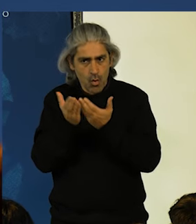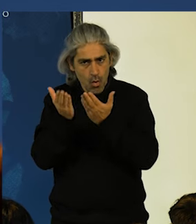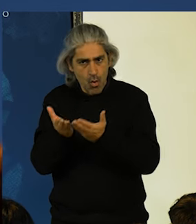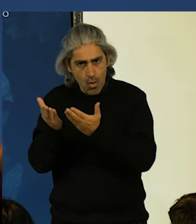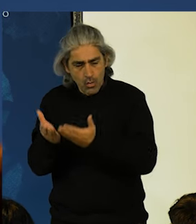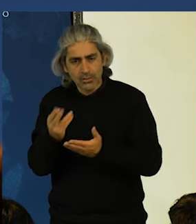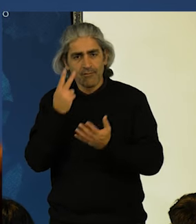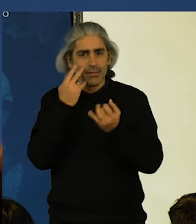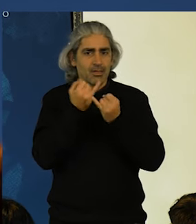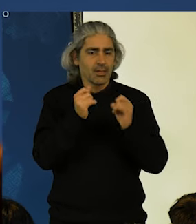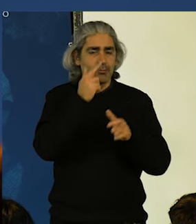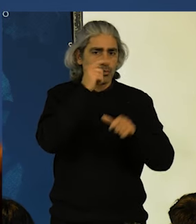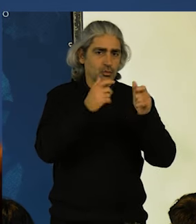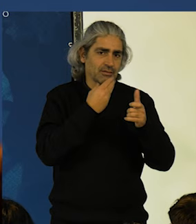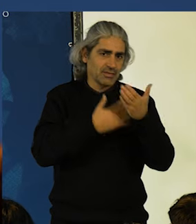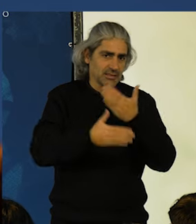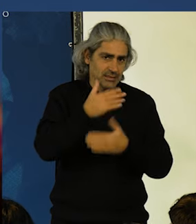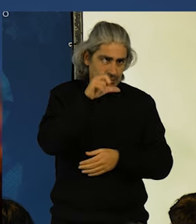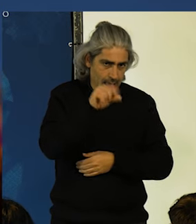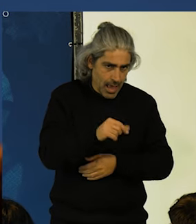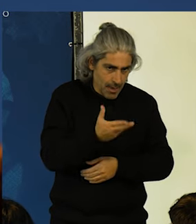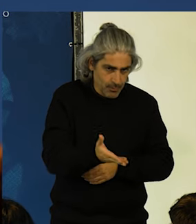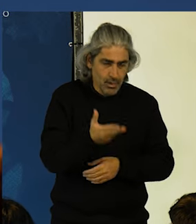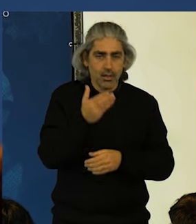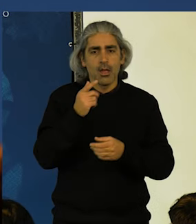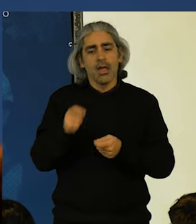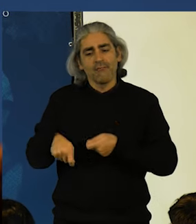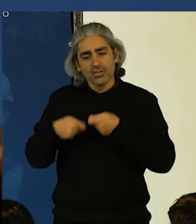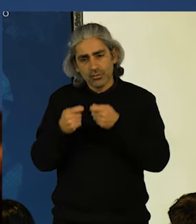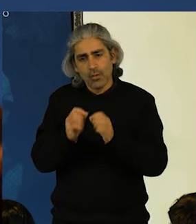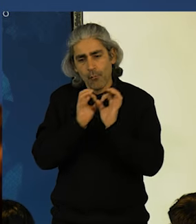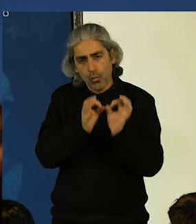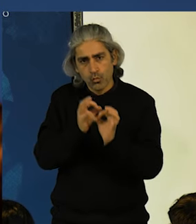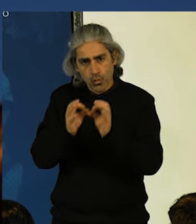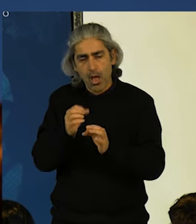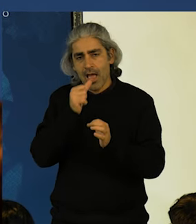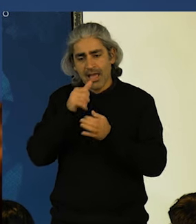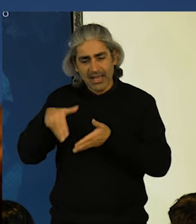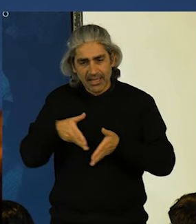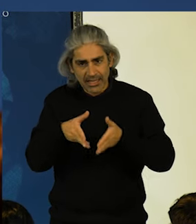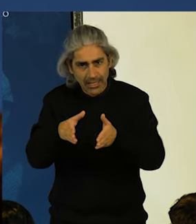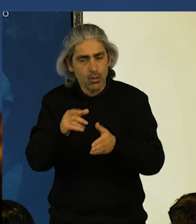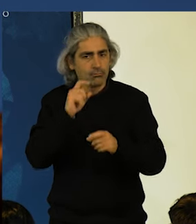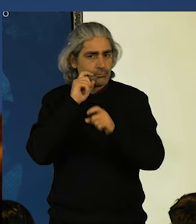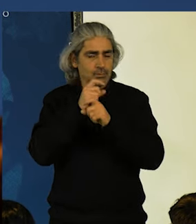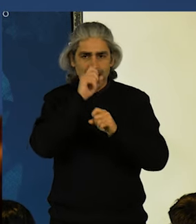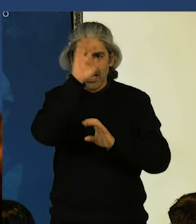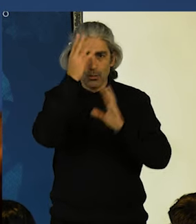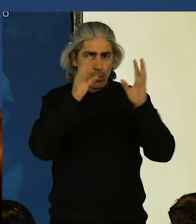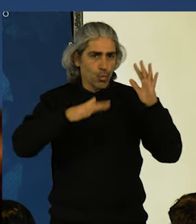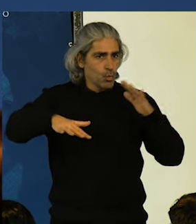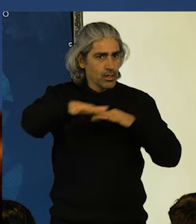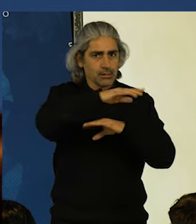e à vida independente das pessoas com deficiência. Investindo no cuidado dos nossos rios e na vigilância da natureza.